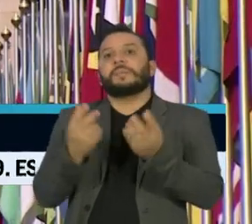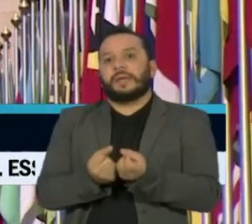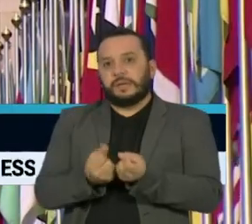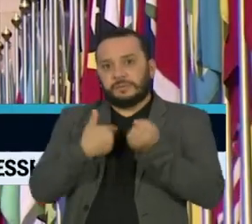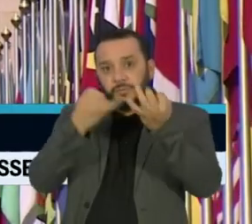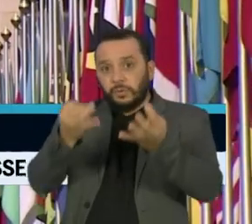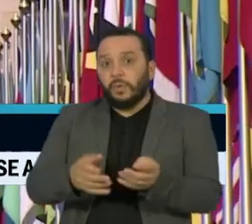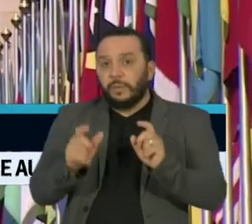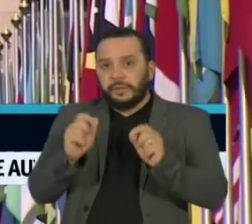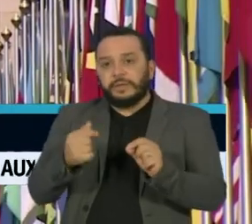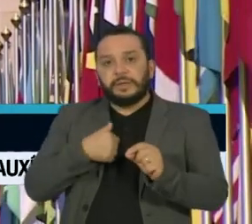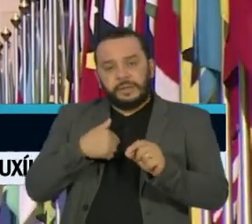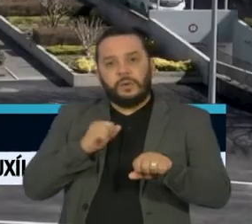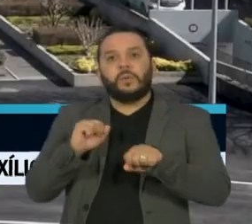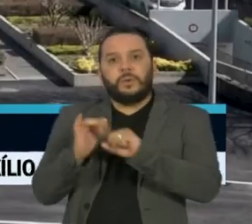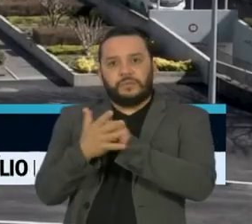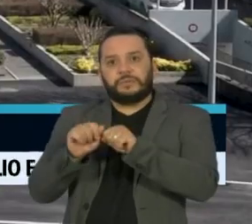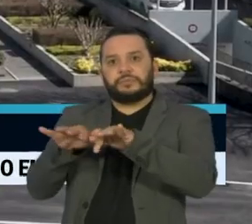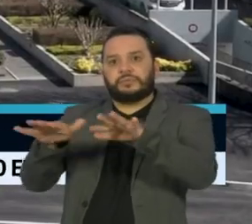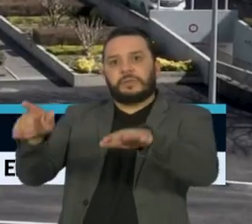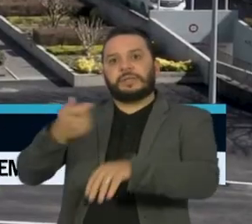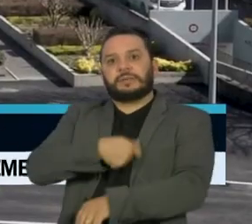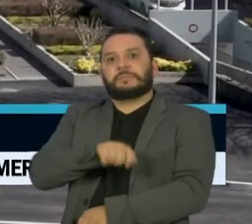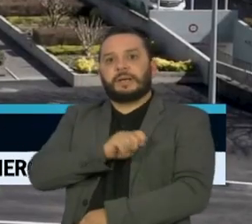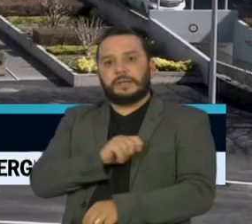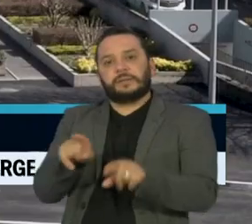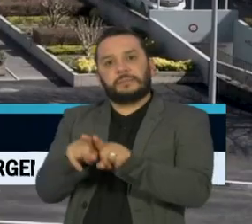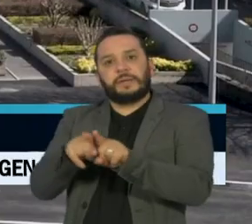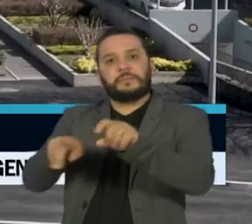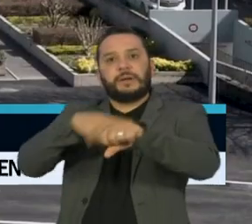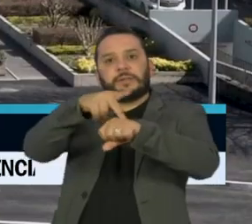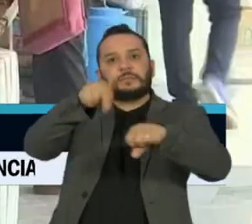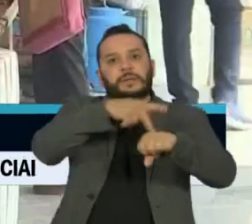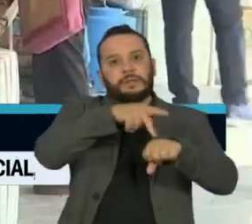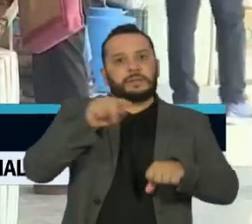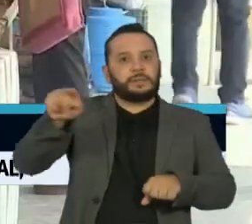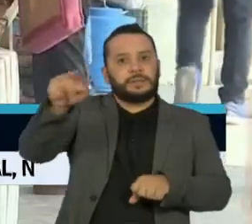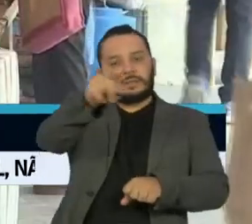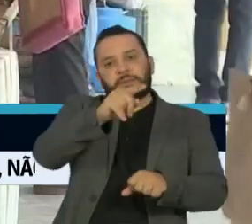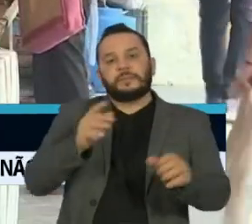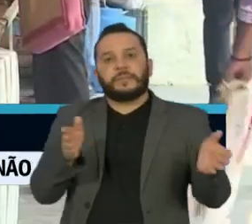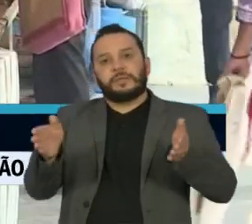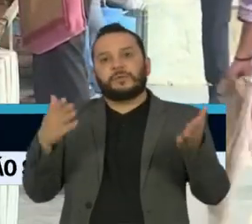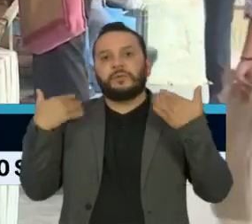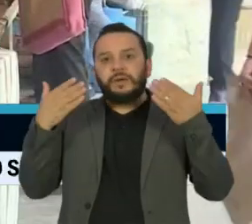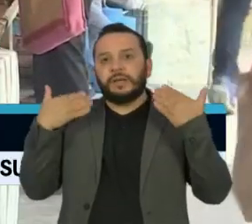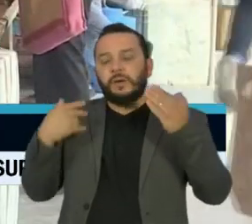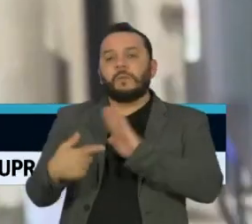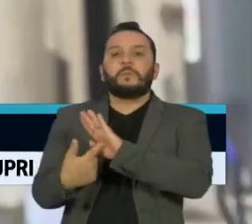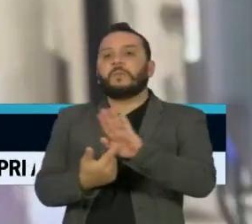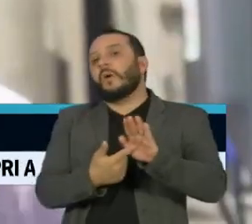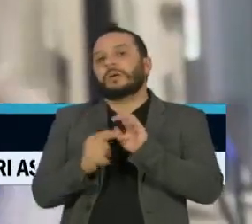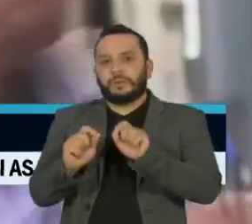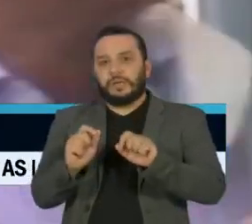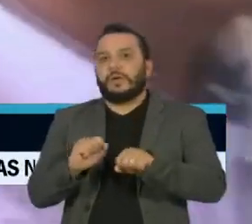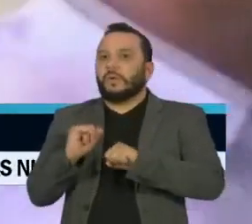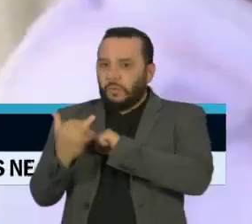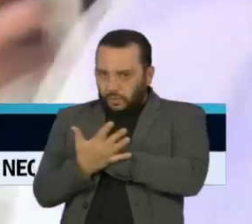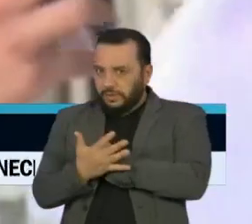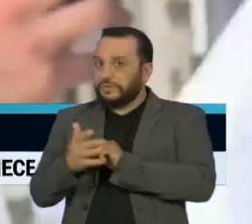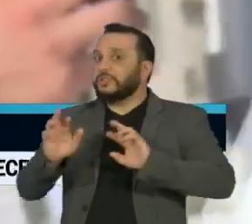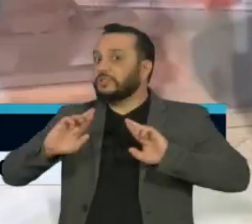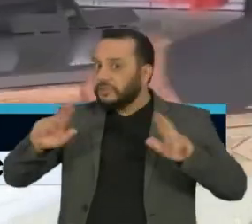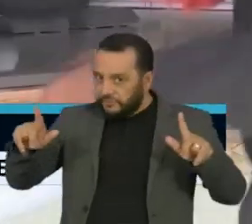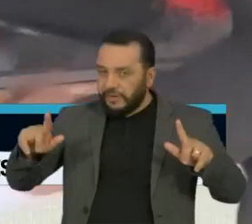o ressurgimento de surtos na Espanha e em outros países, em pleno verão, prova que o comportamento do novo coronavírus é muito